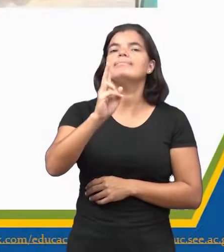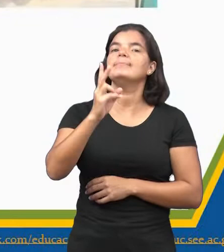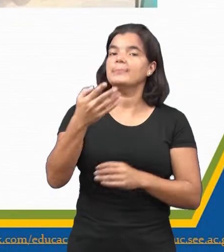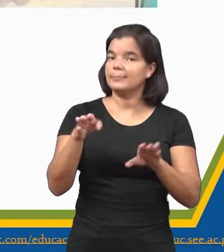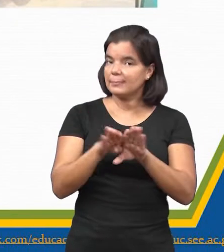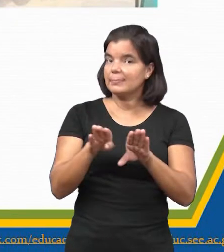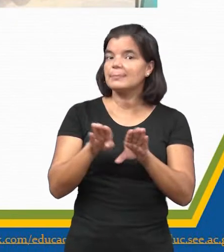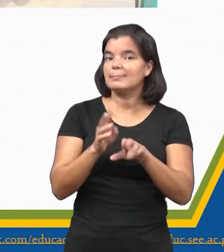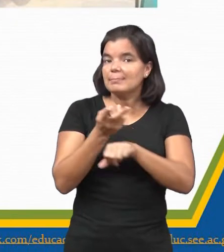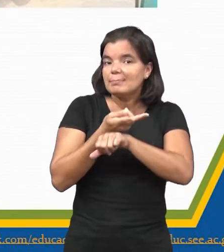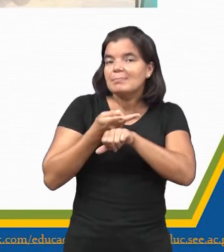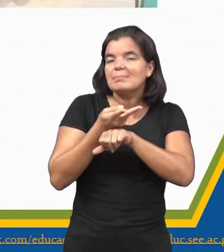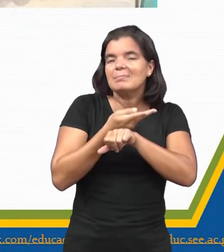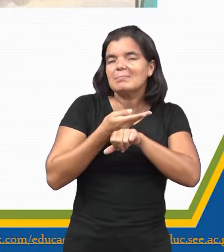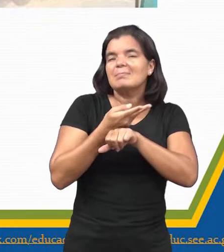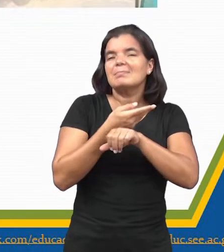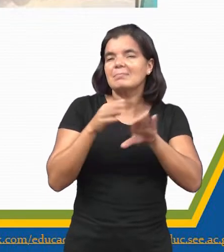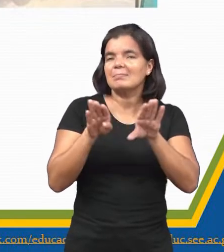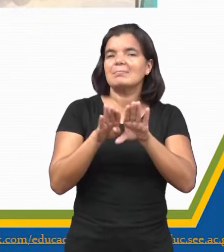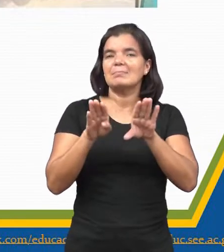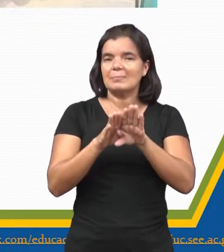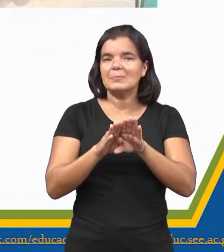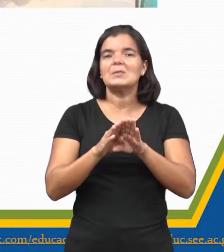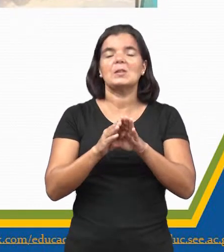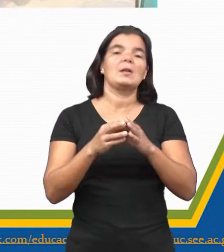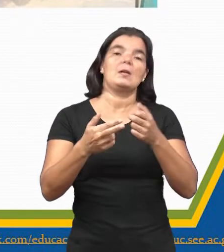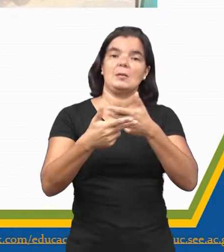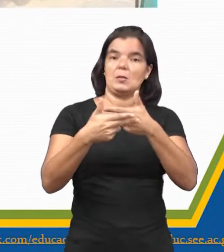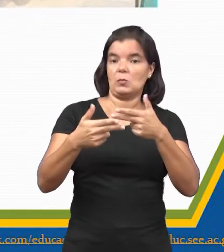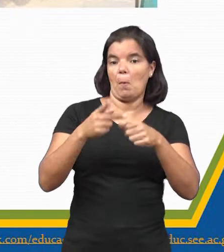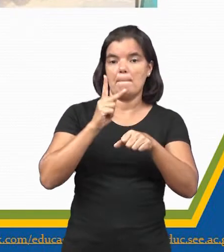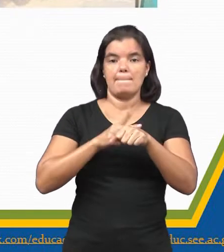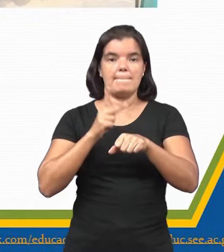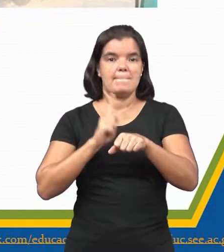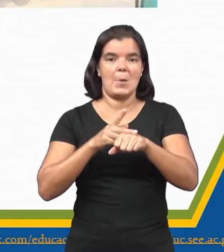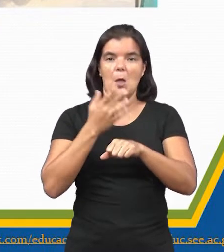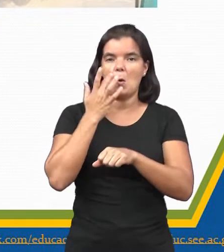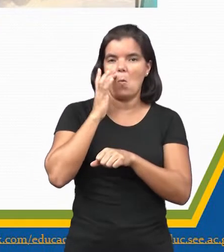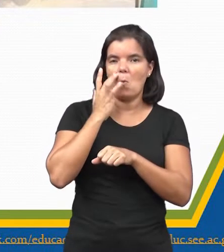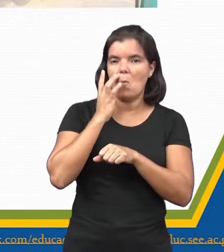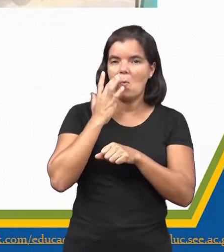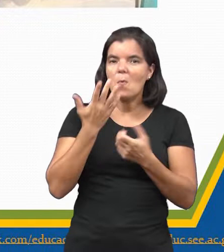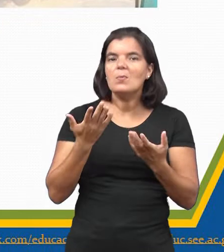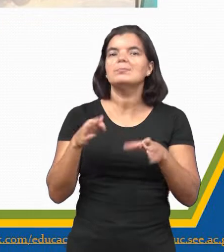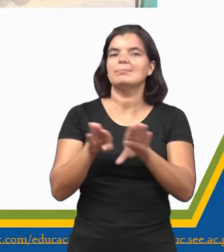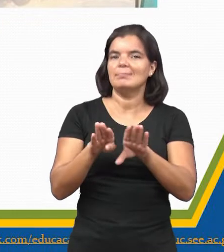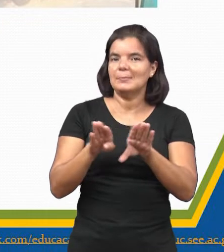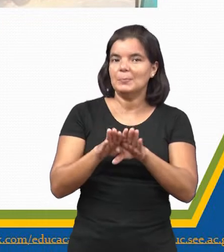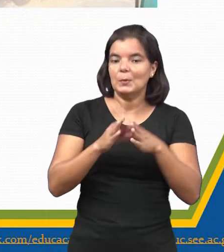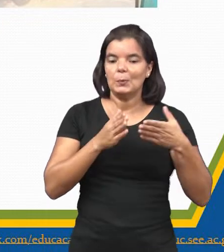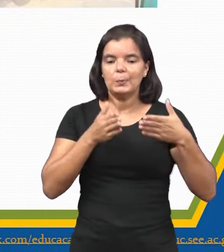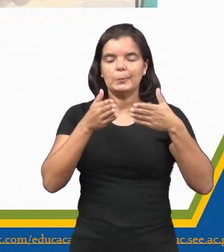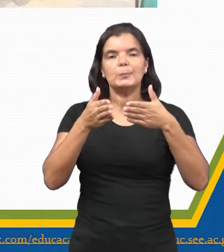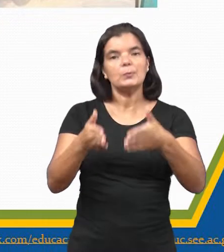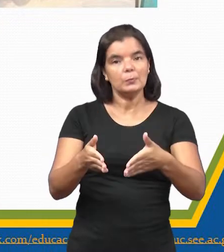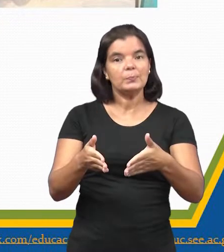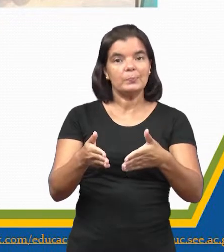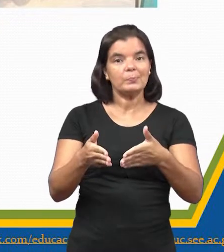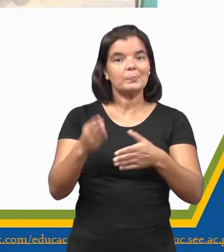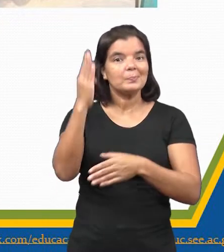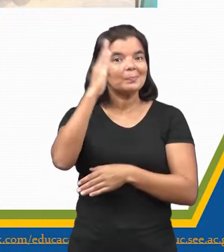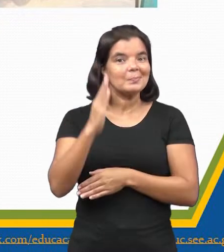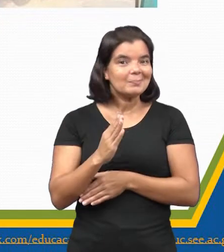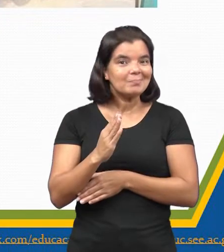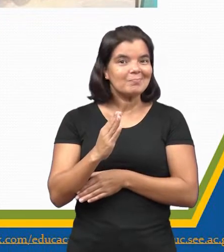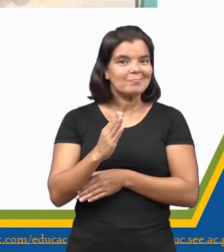eles também buscavam esses minérios, né? Pedras preciosas, enfim. E quando eles chegam nesse território,